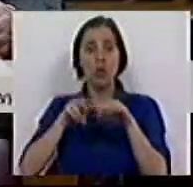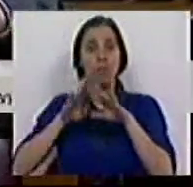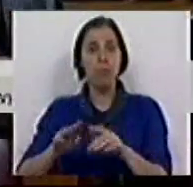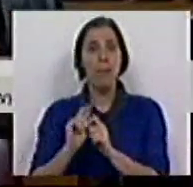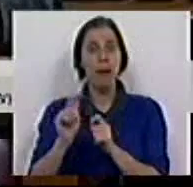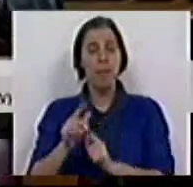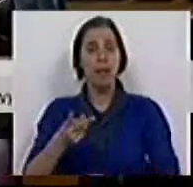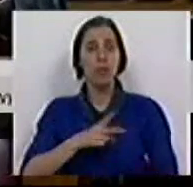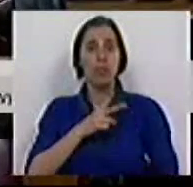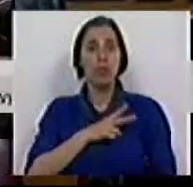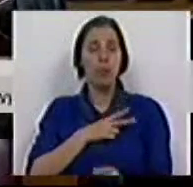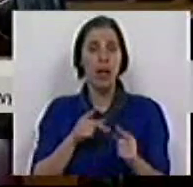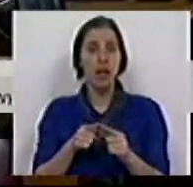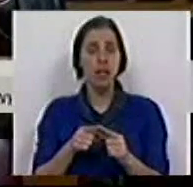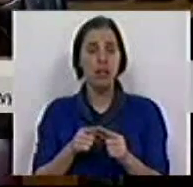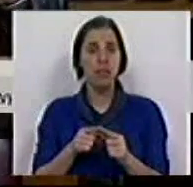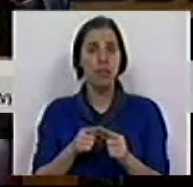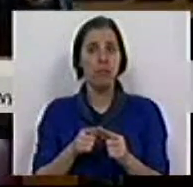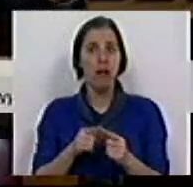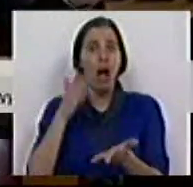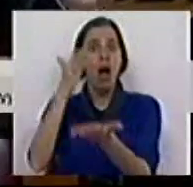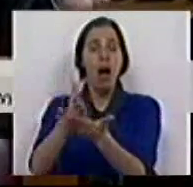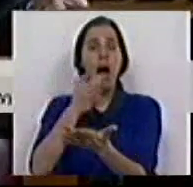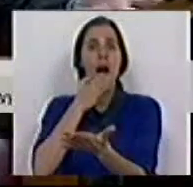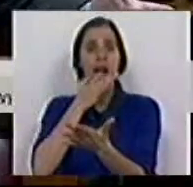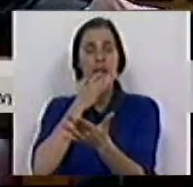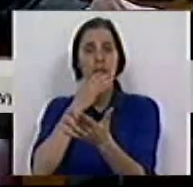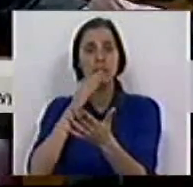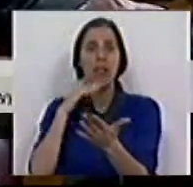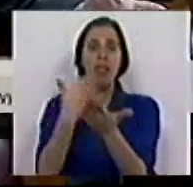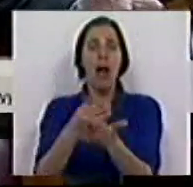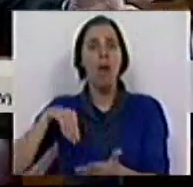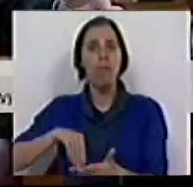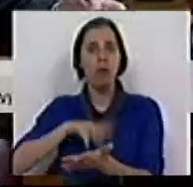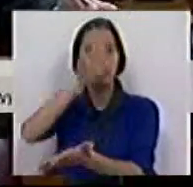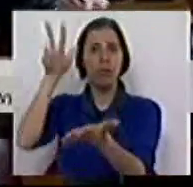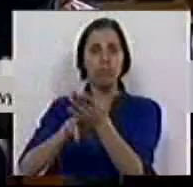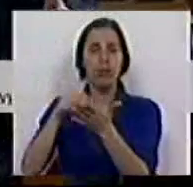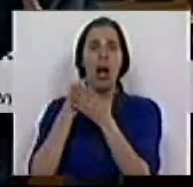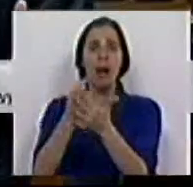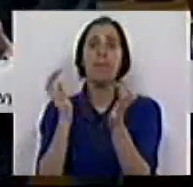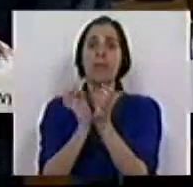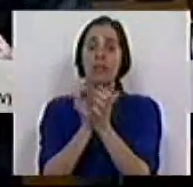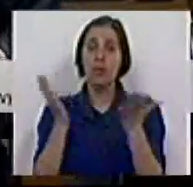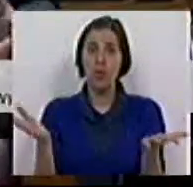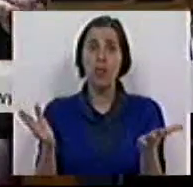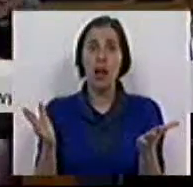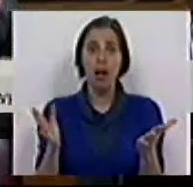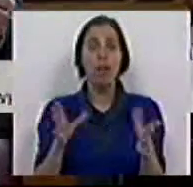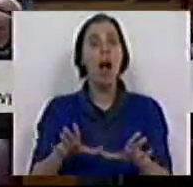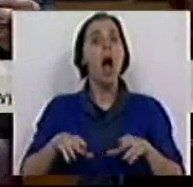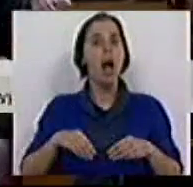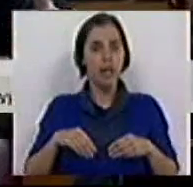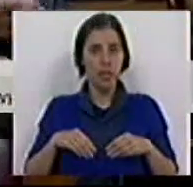de pagamento de propinas até à percepção da Bolsa. Da ação social, como